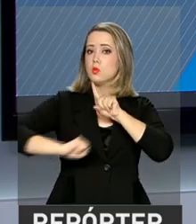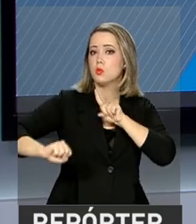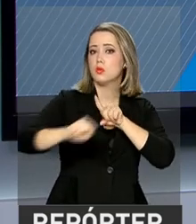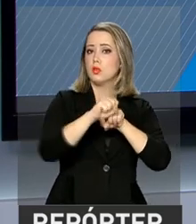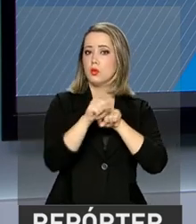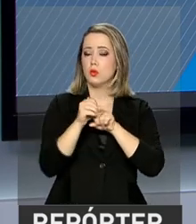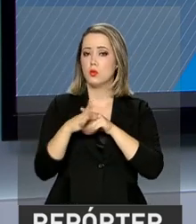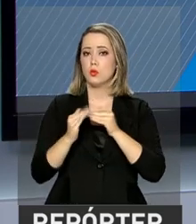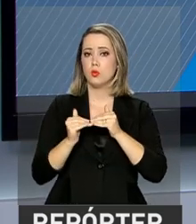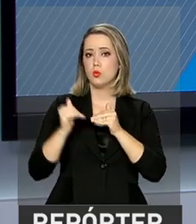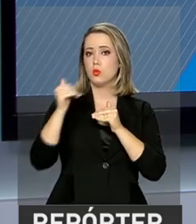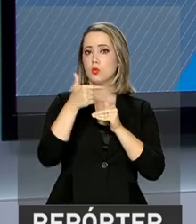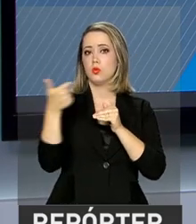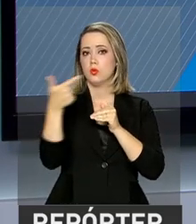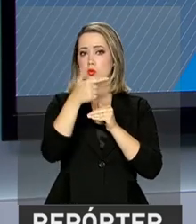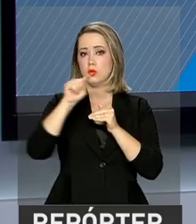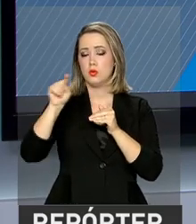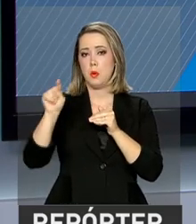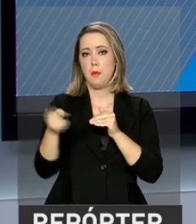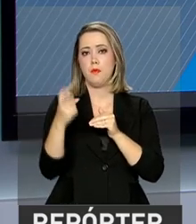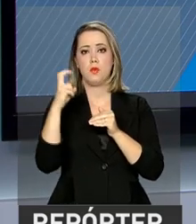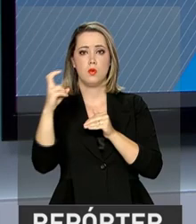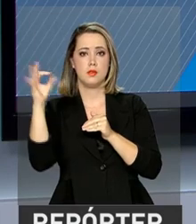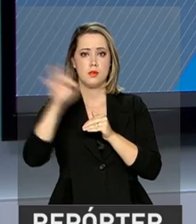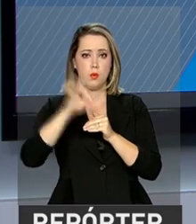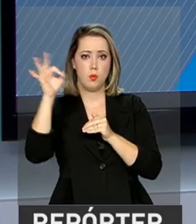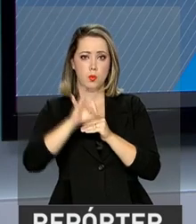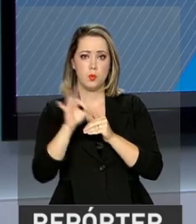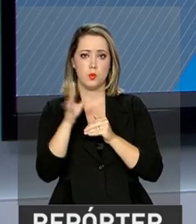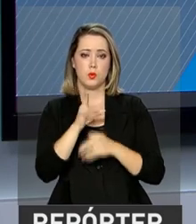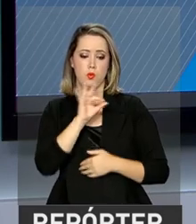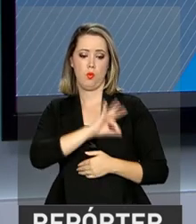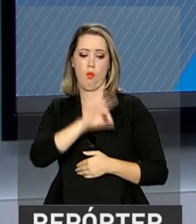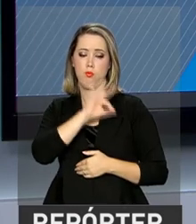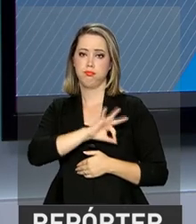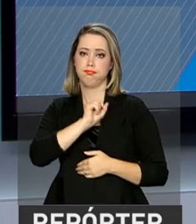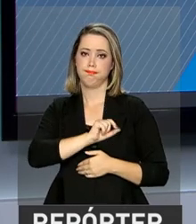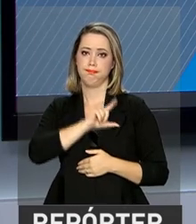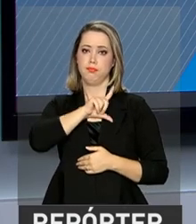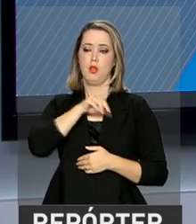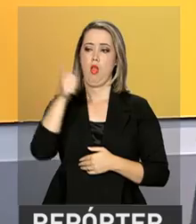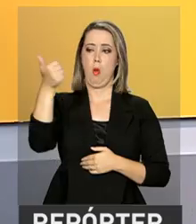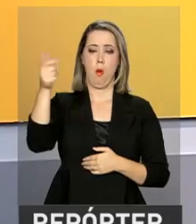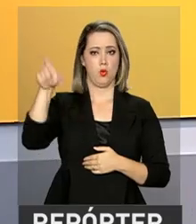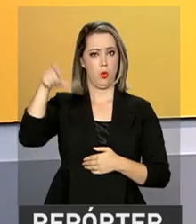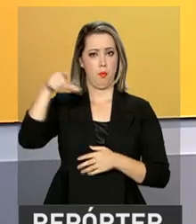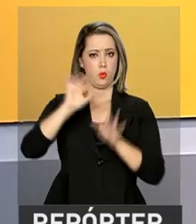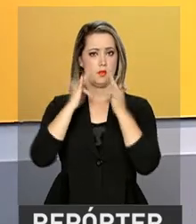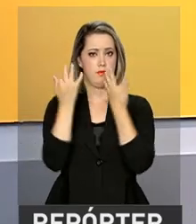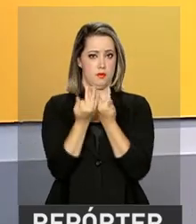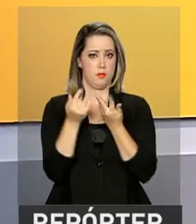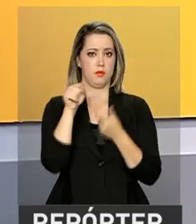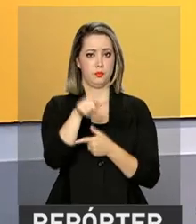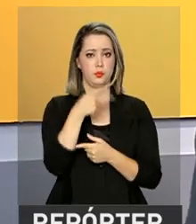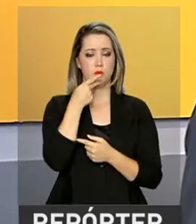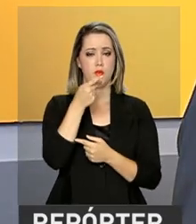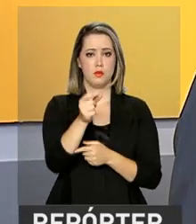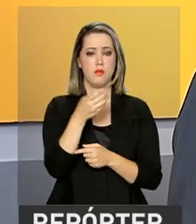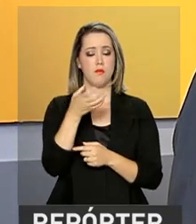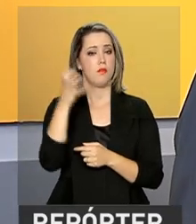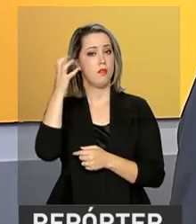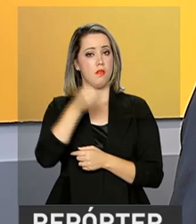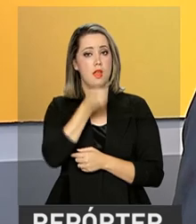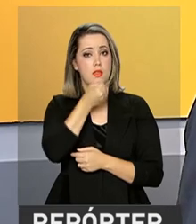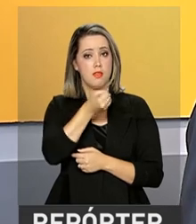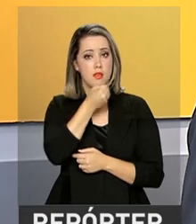e social do reajuste de 12,5% nos benefícios do Bolsa Família. A entrevista completa do presidente Michel